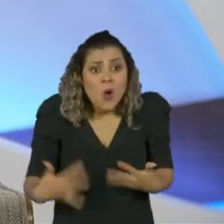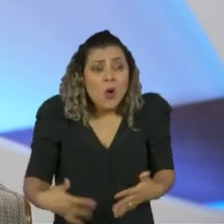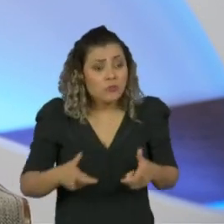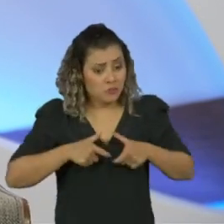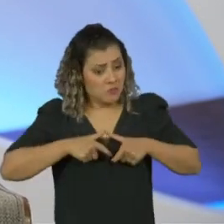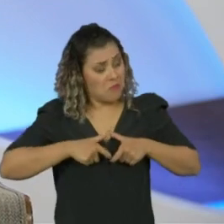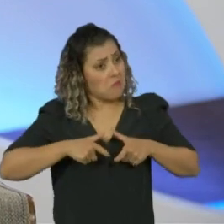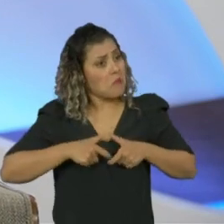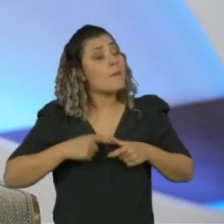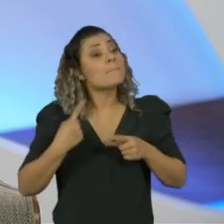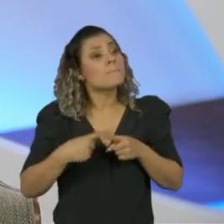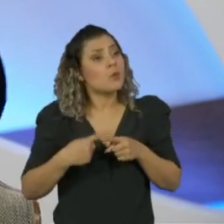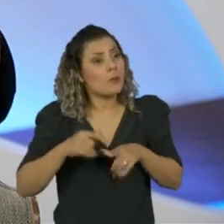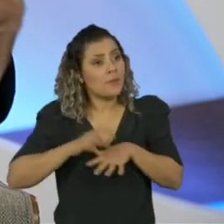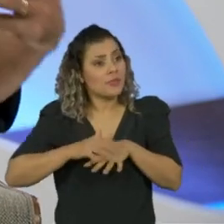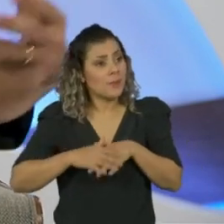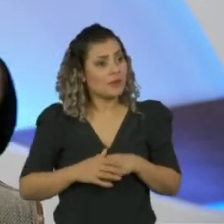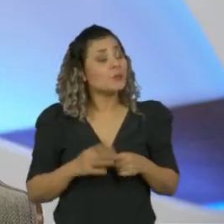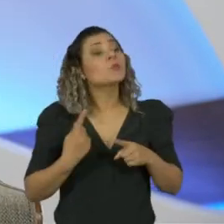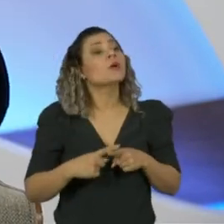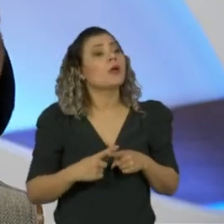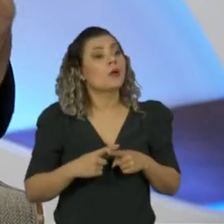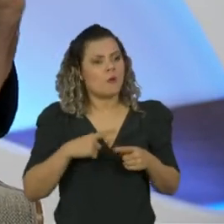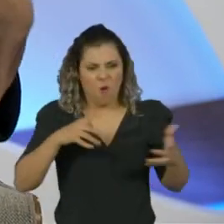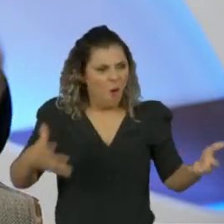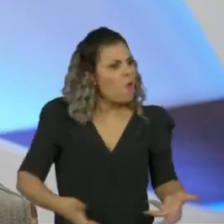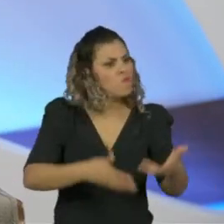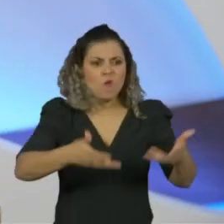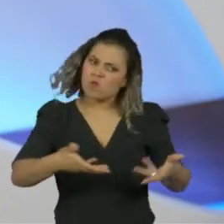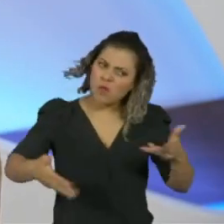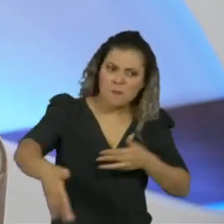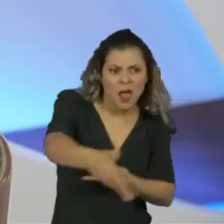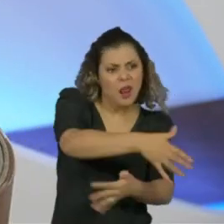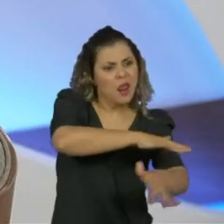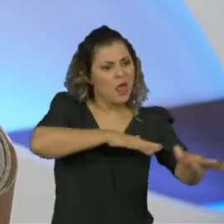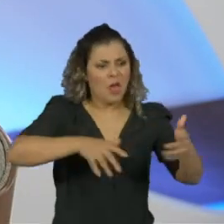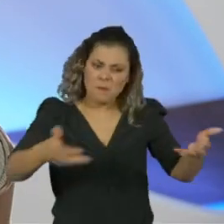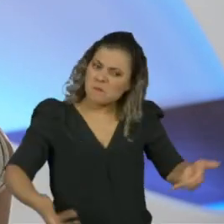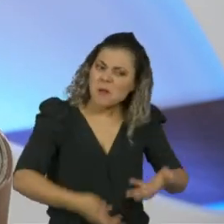quê? Porque criou-se um, sabe, um movimento para a educação. Verdade. Olimpíada para Matemática.